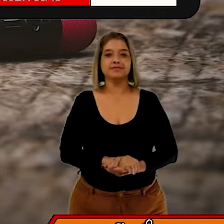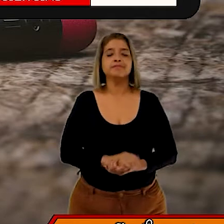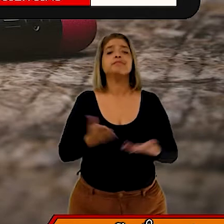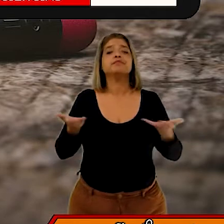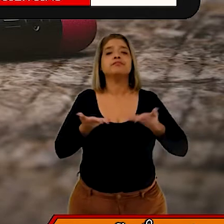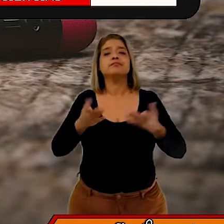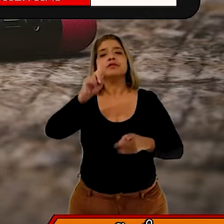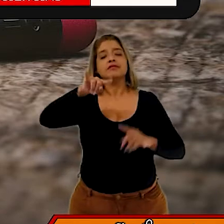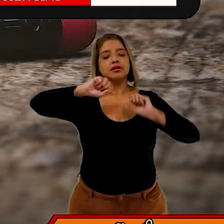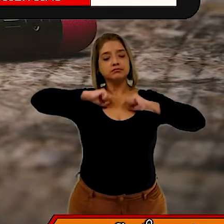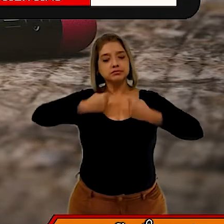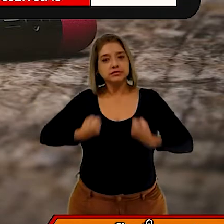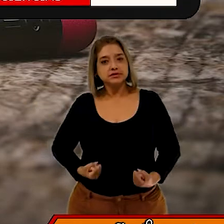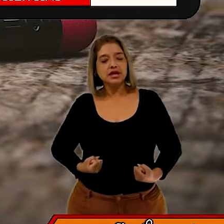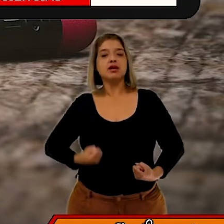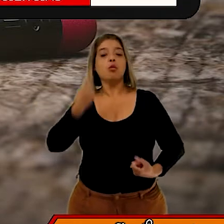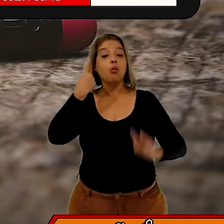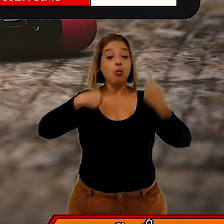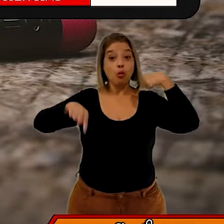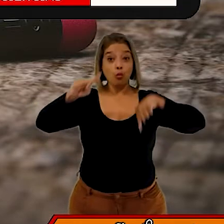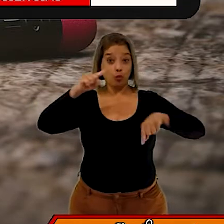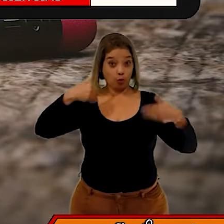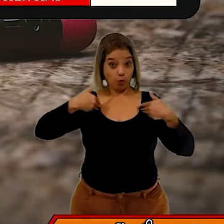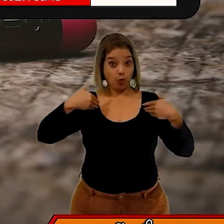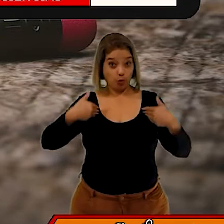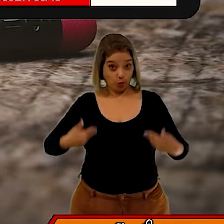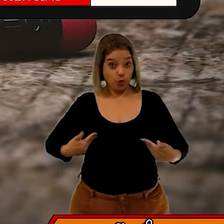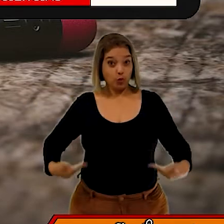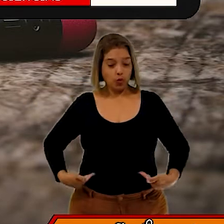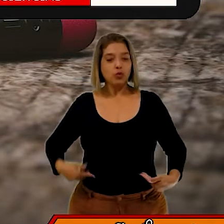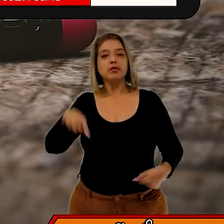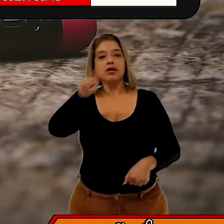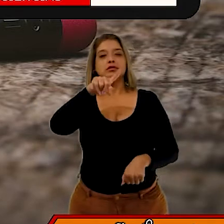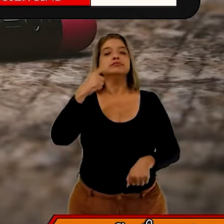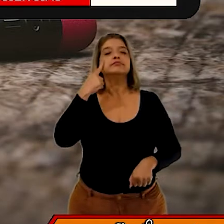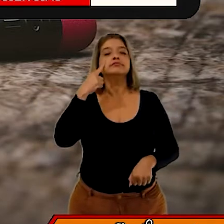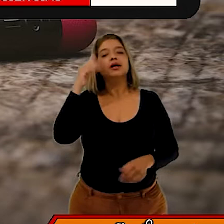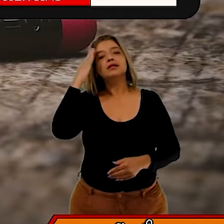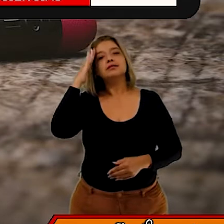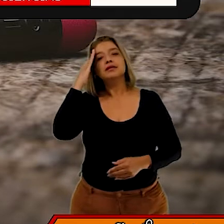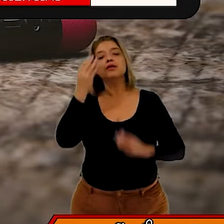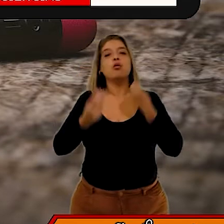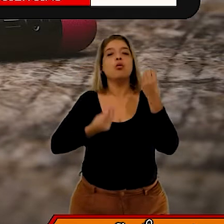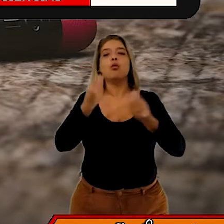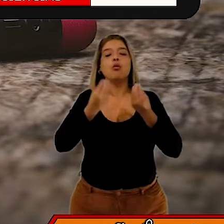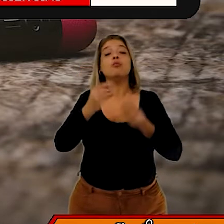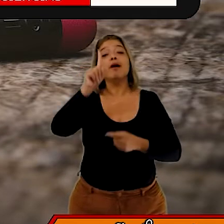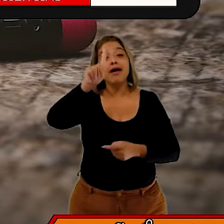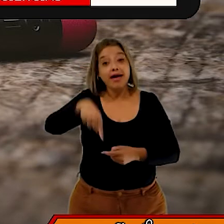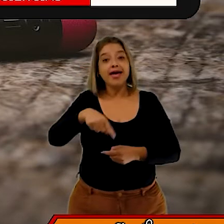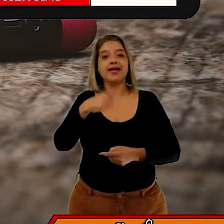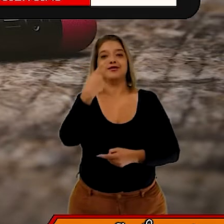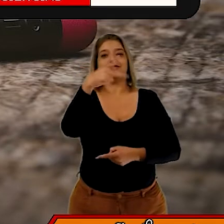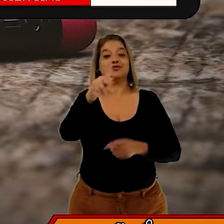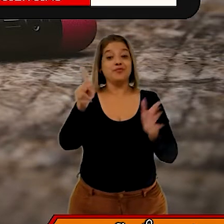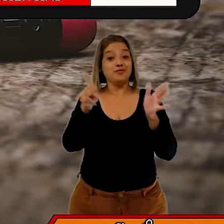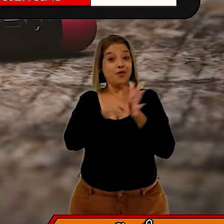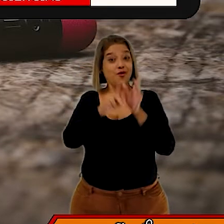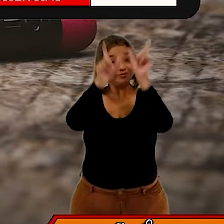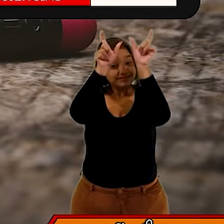sistemas do nosso corpo. Se liga e vamos entender um pouco mais dessa máquina que é você.